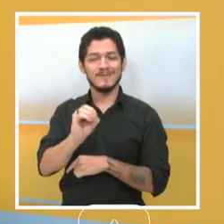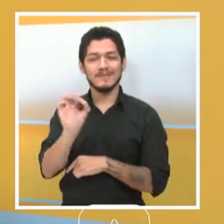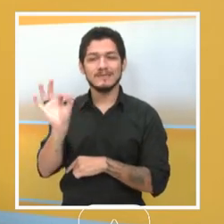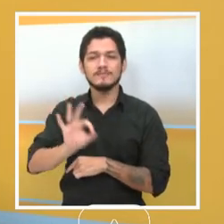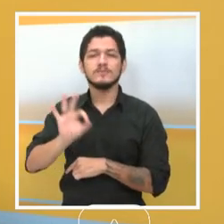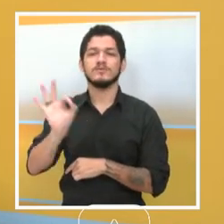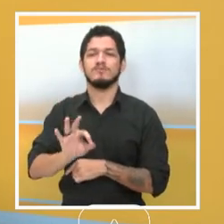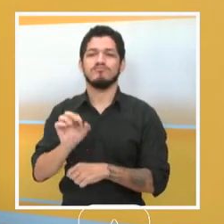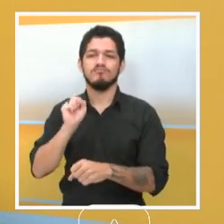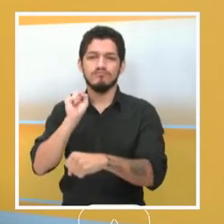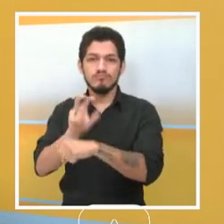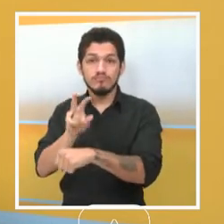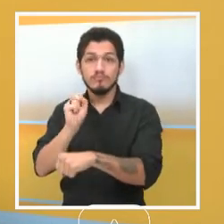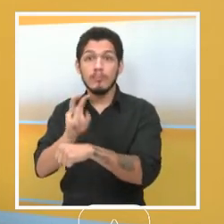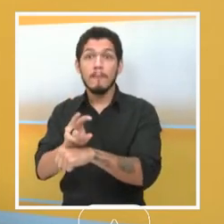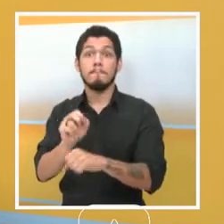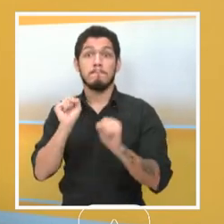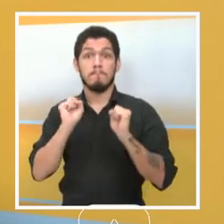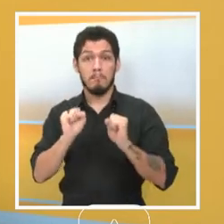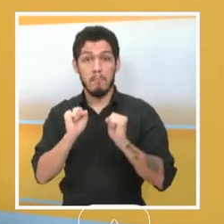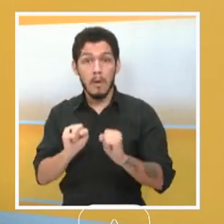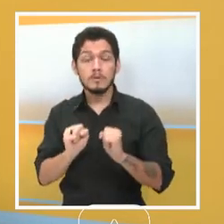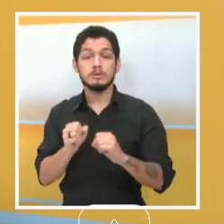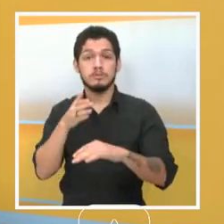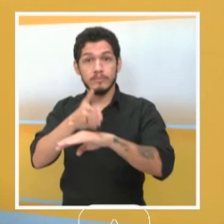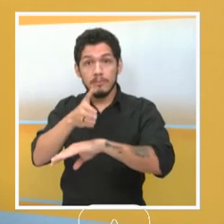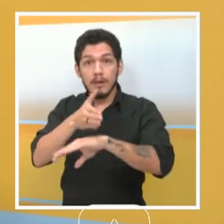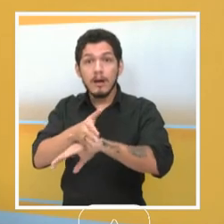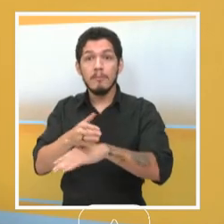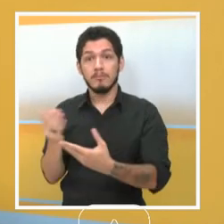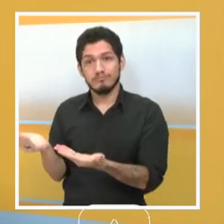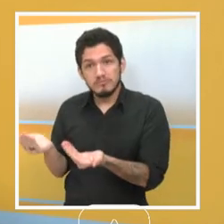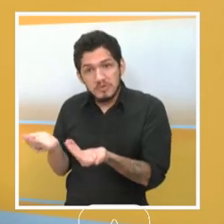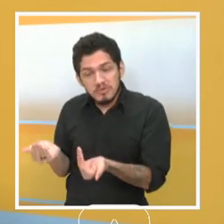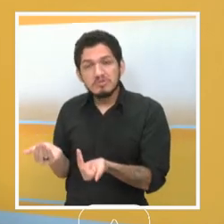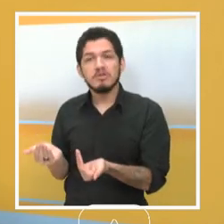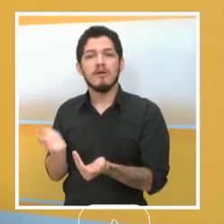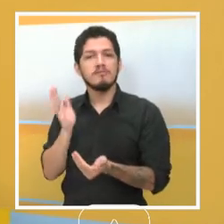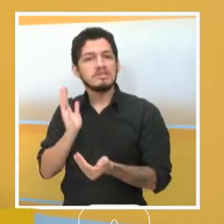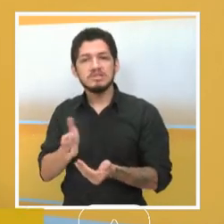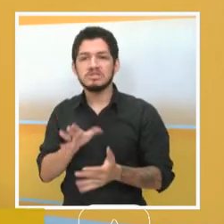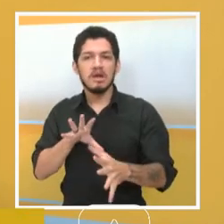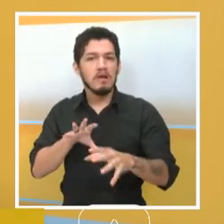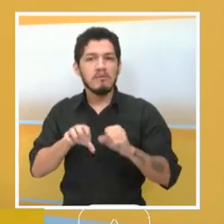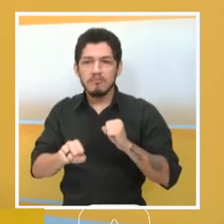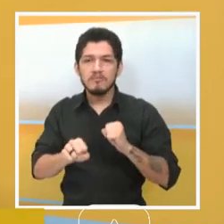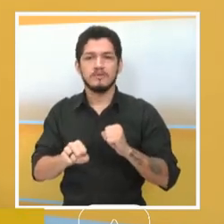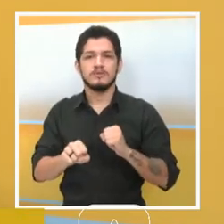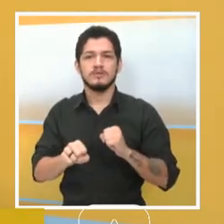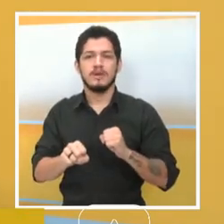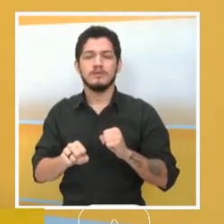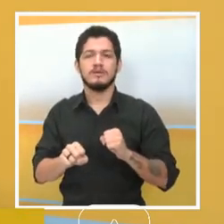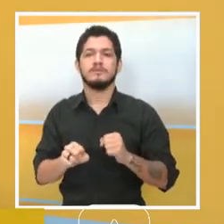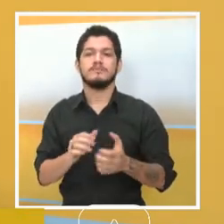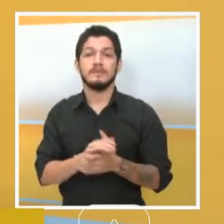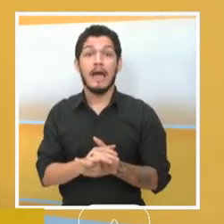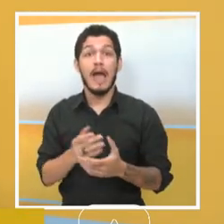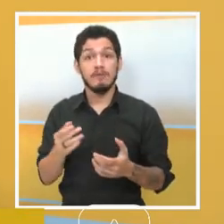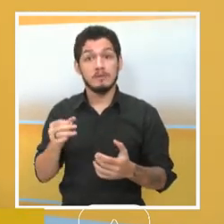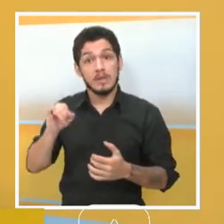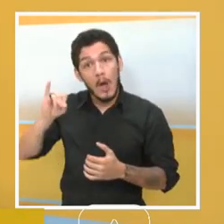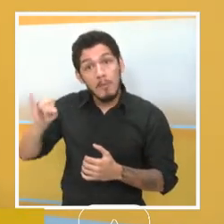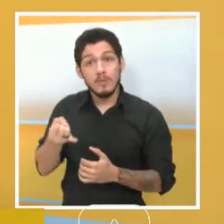ocupadas por jovens que concluíram o seu ensino médio, né? E que vão ter a oportunidade de acessar a